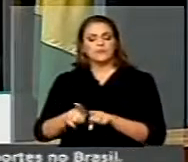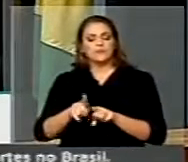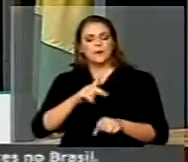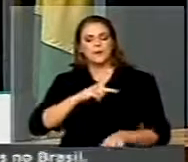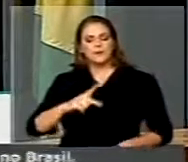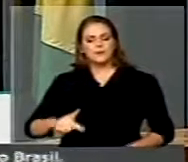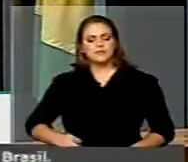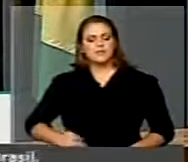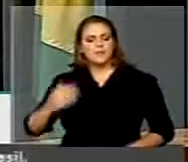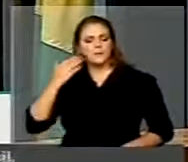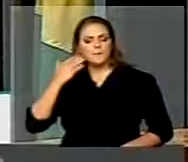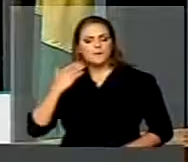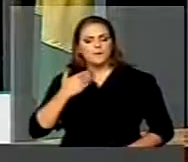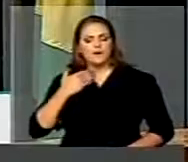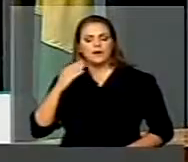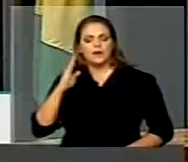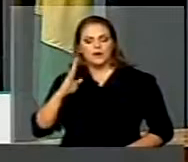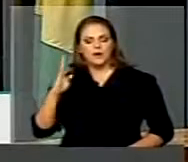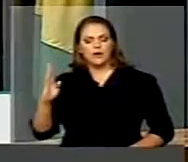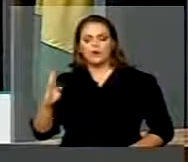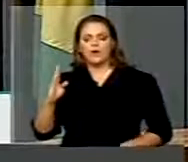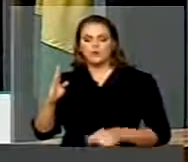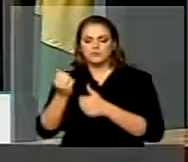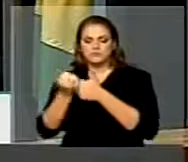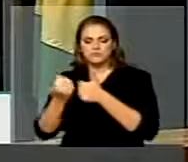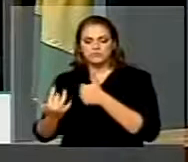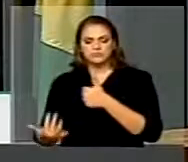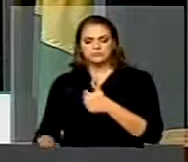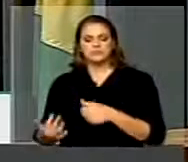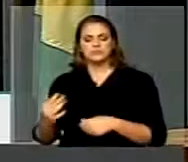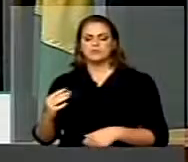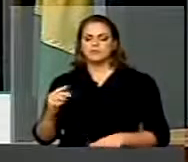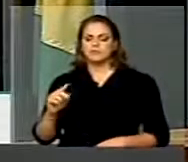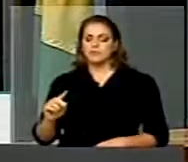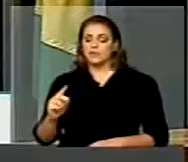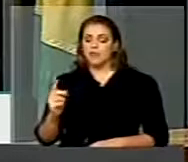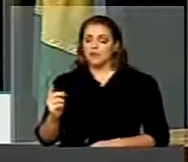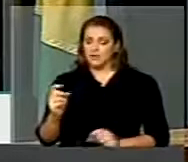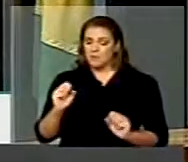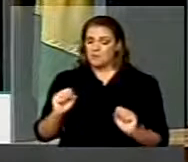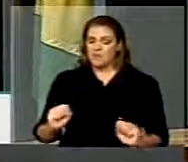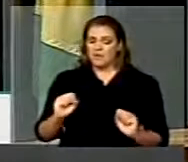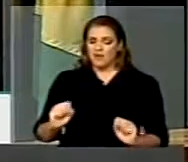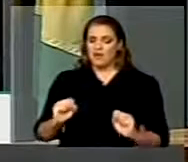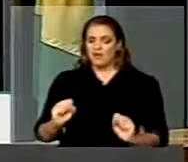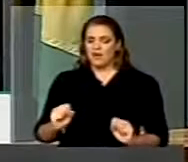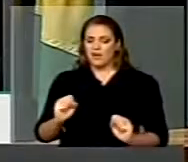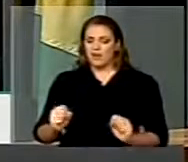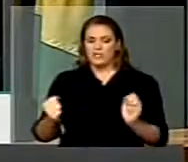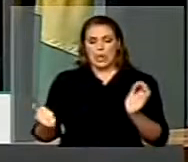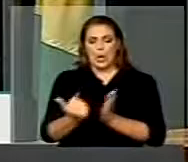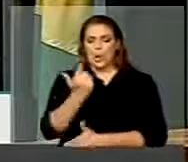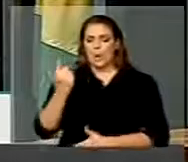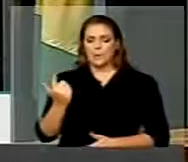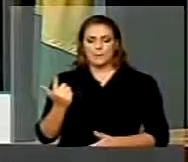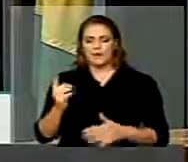do Banco do Brasil, com a sua respectiva diretoria, possam criar novas estatais.